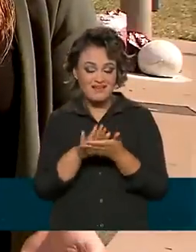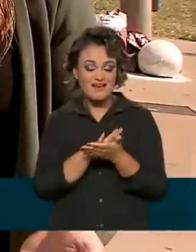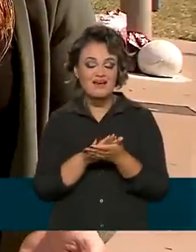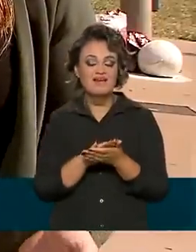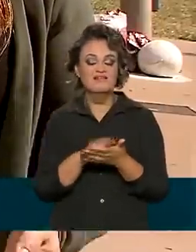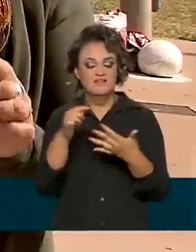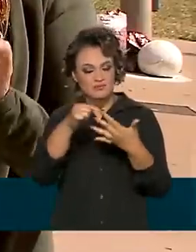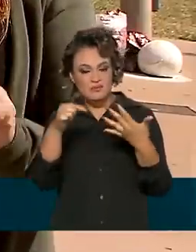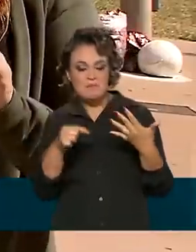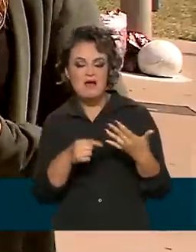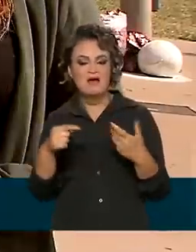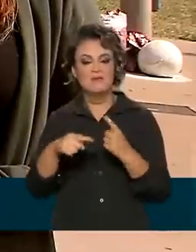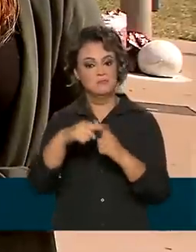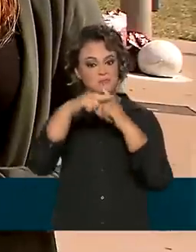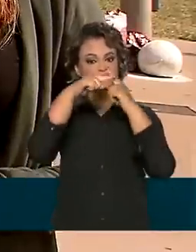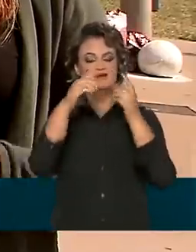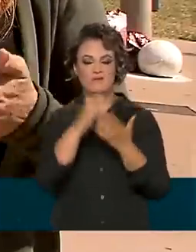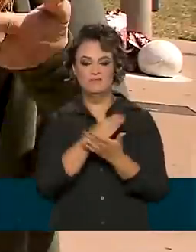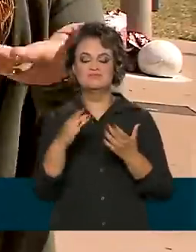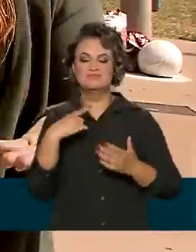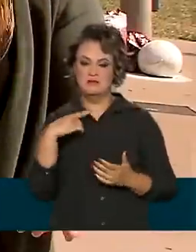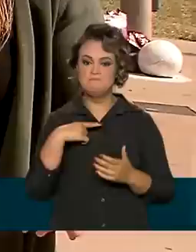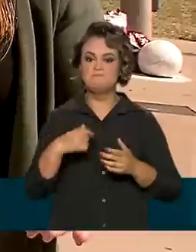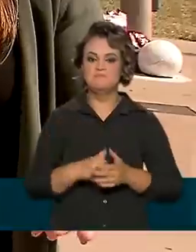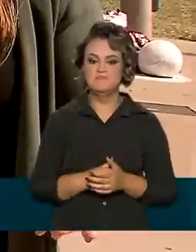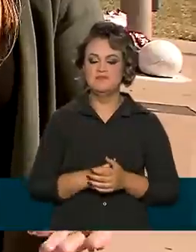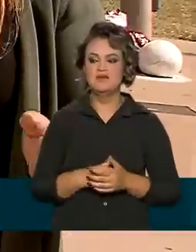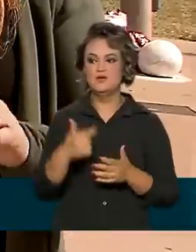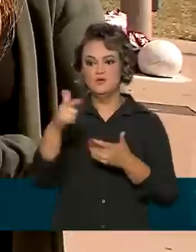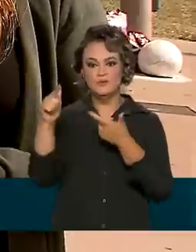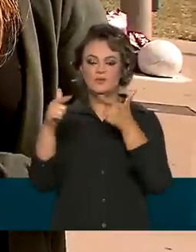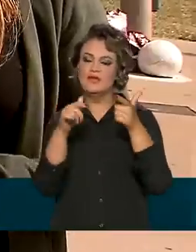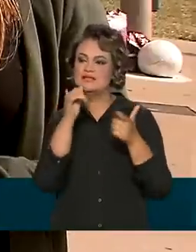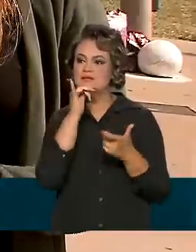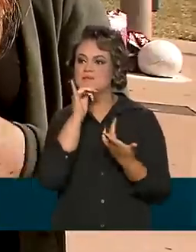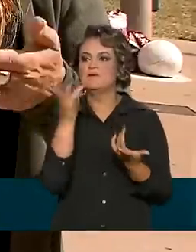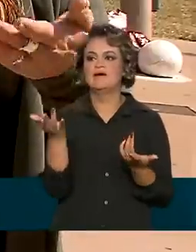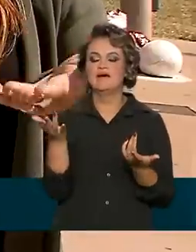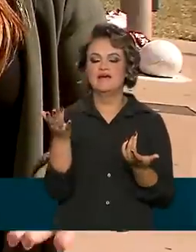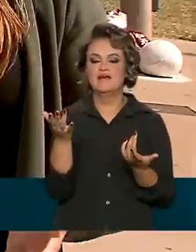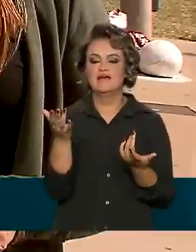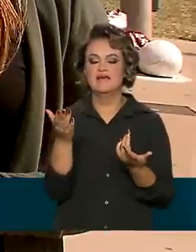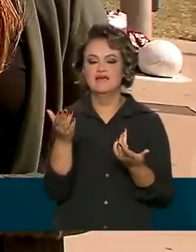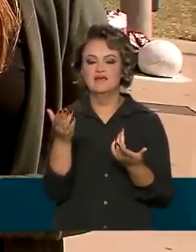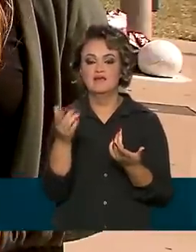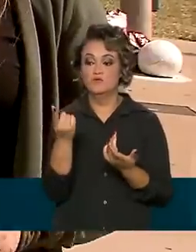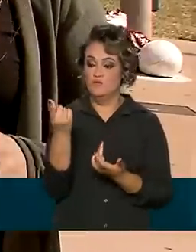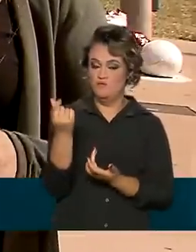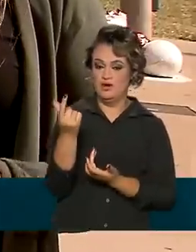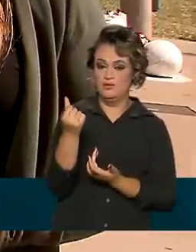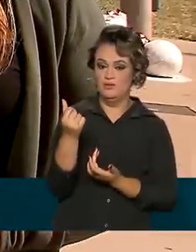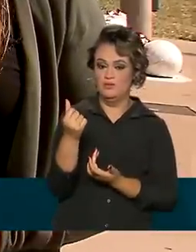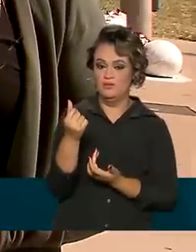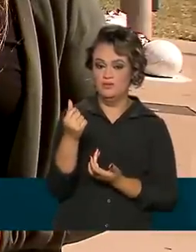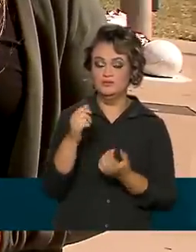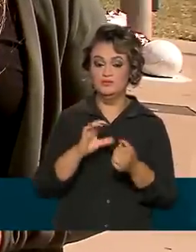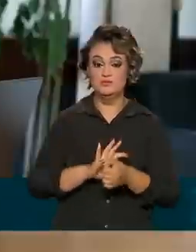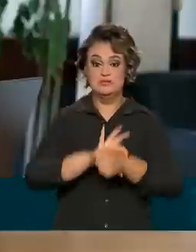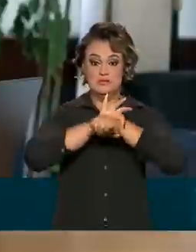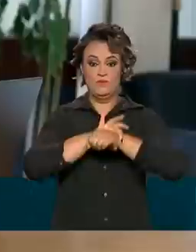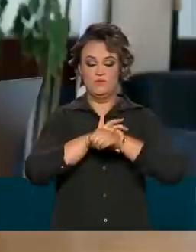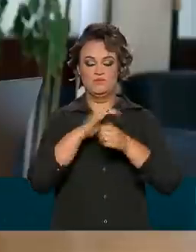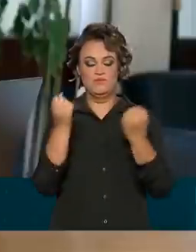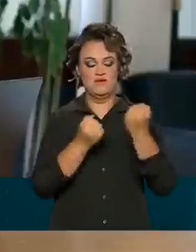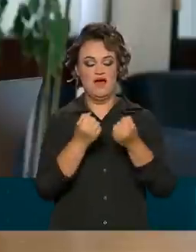benefícios fiscais ou tributários e outras vantagens, como por exemplo, desconto no valor do seguro do carro.